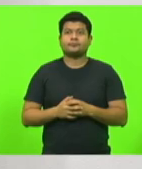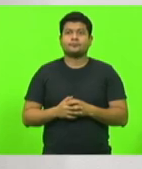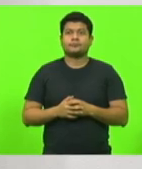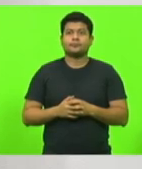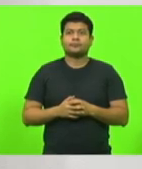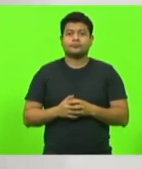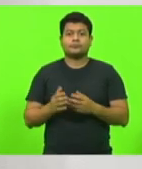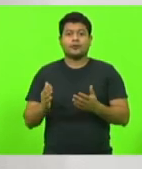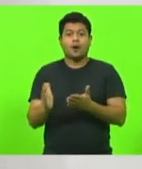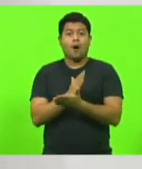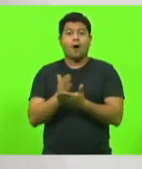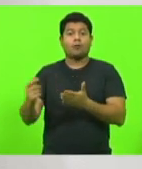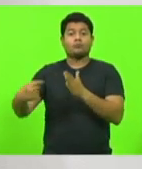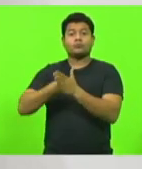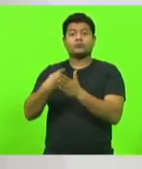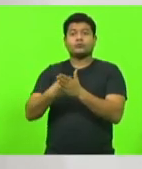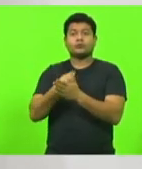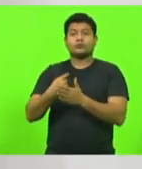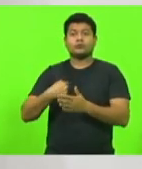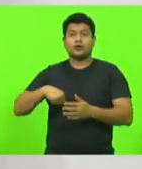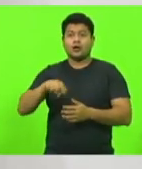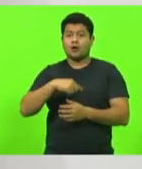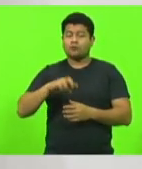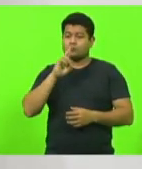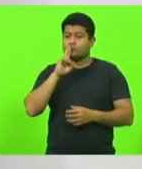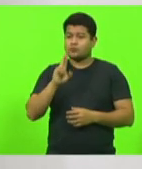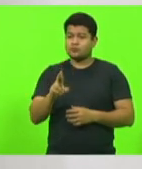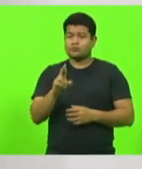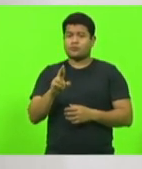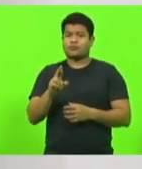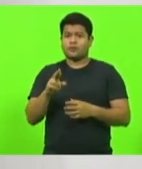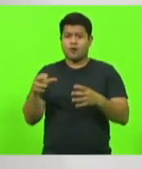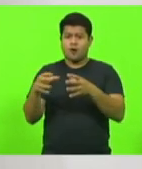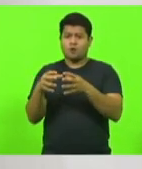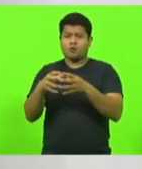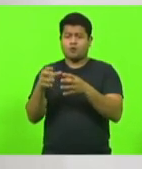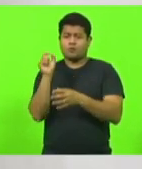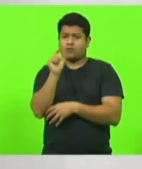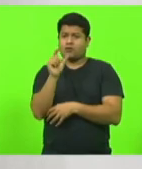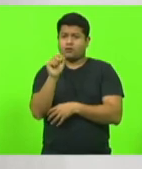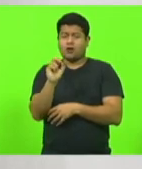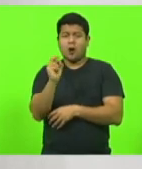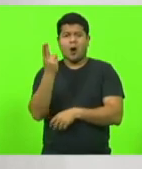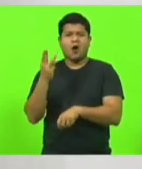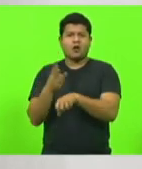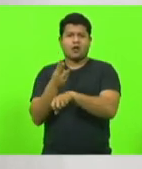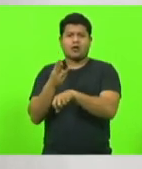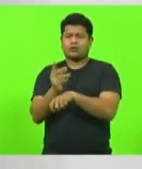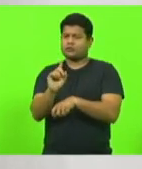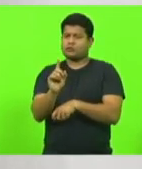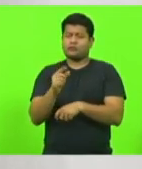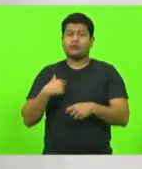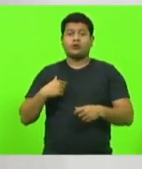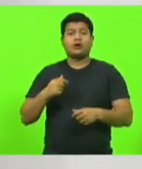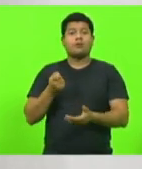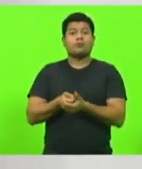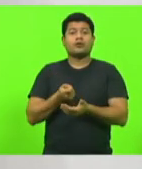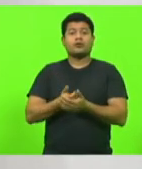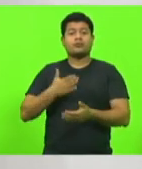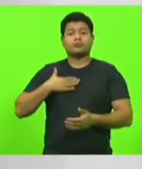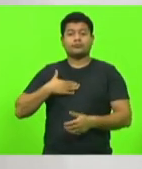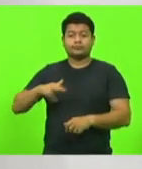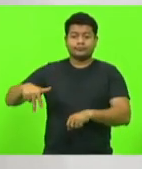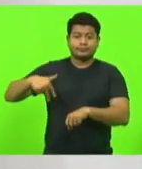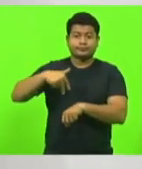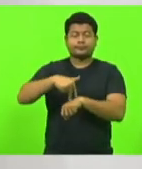Questionamentos que me foram feitos, eu não vou responder em grupos de WhatsApp nem de Telegram, porque a minha obrigação é falar daqui da tribuna, a gente tem que reconhecer a